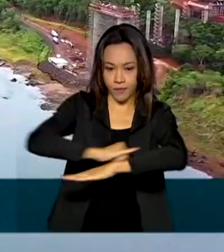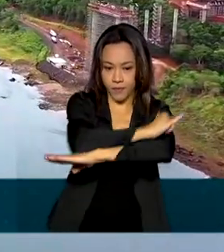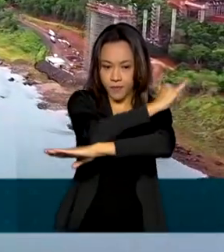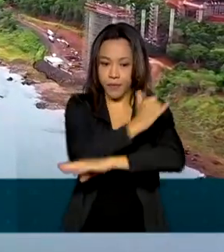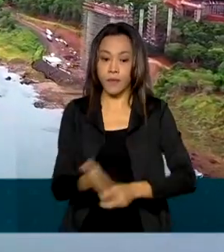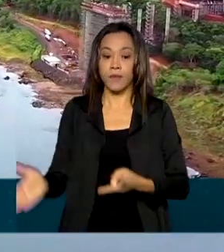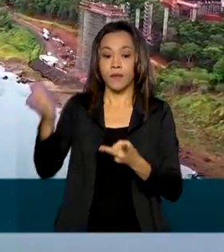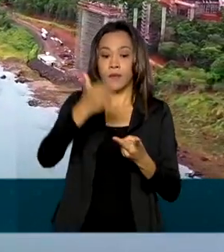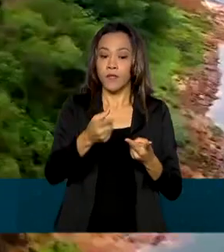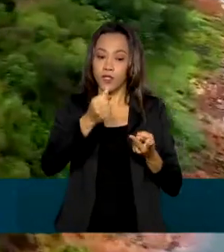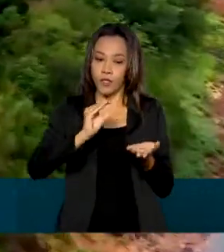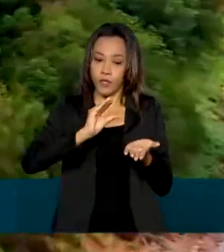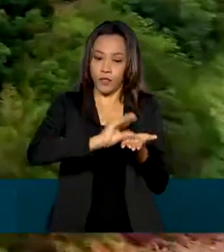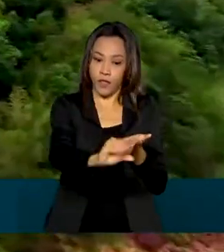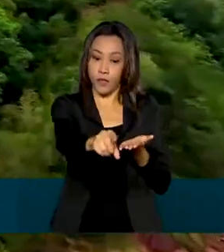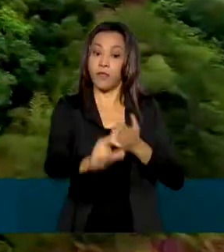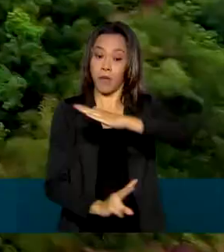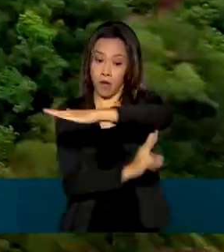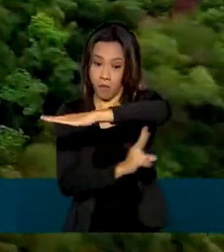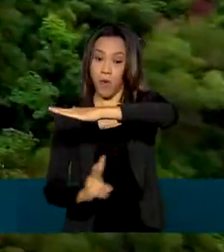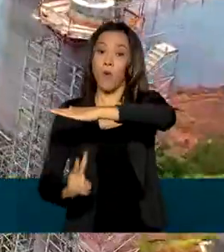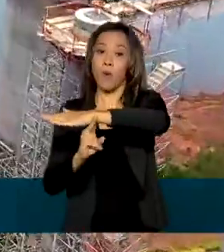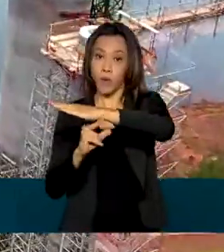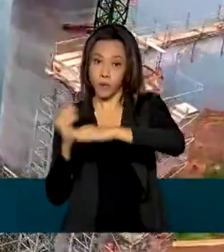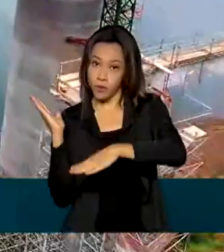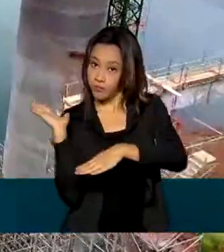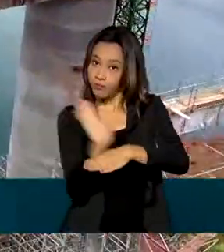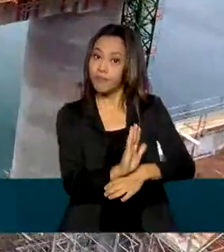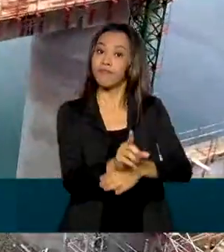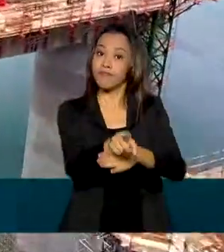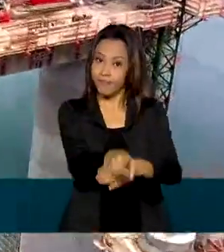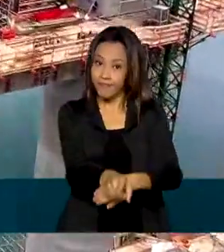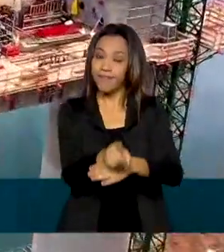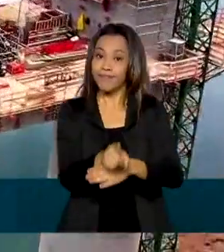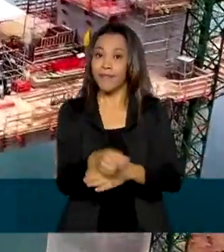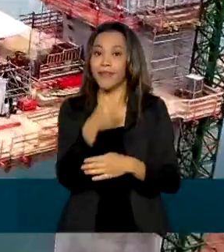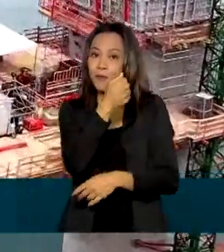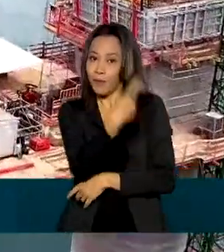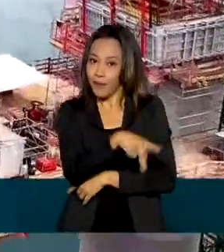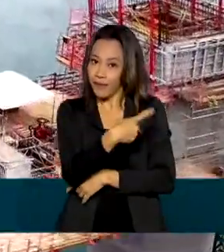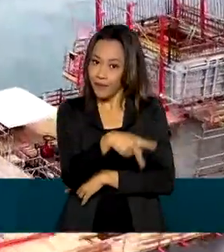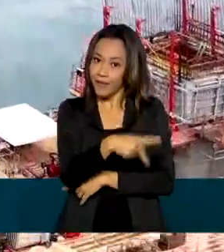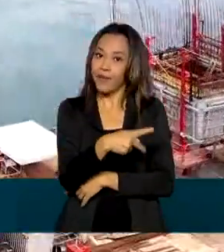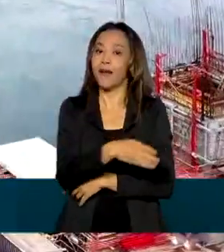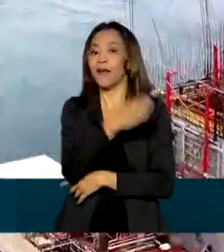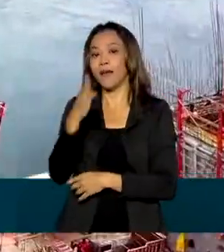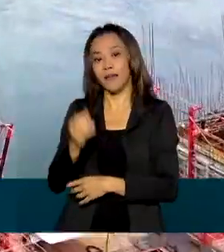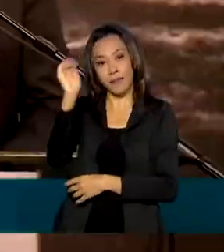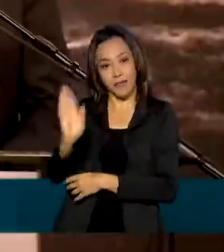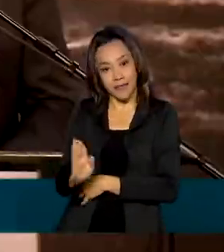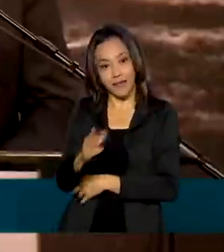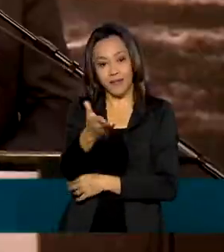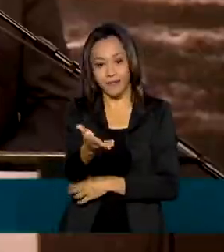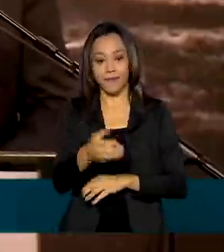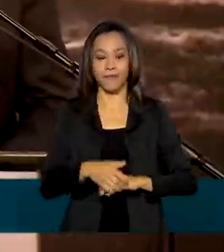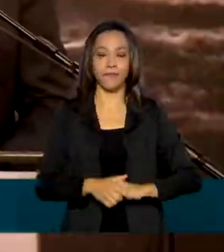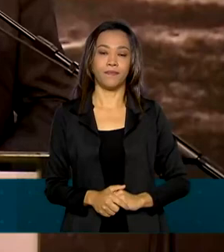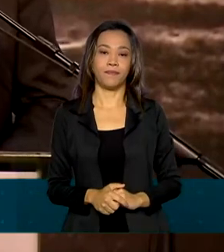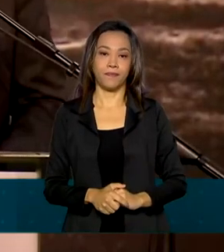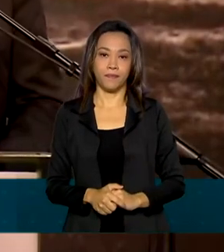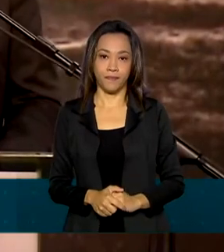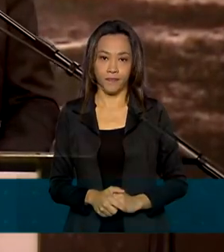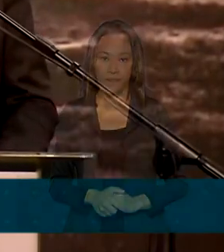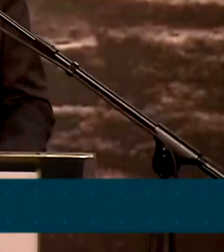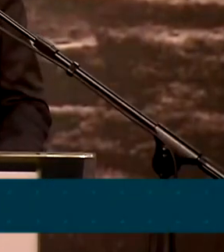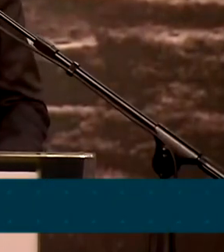construção da segunda ponte que vai ligar Foz à Ciudad de Leste, no Paraguai, desafogando a Ponte da Amizade. Há poucos anos,